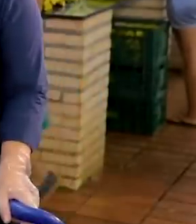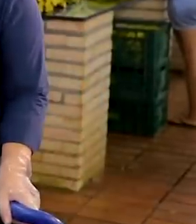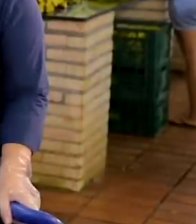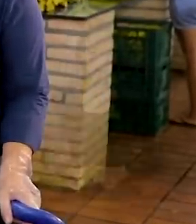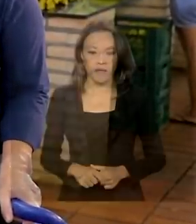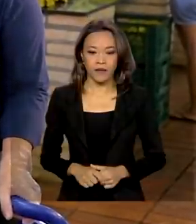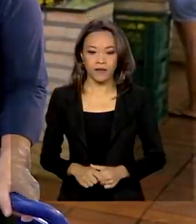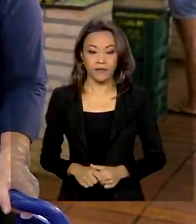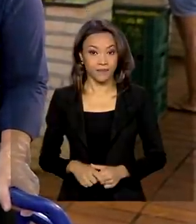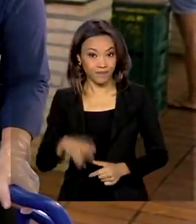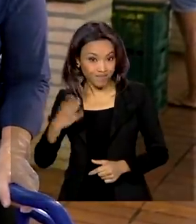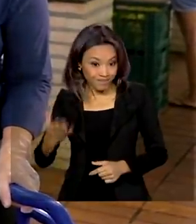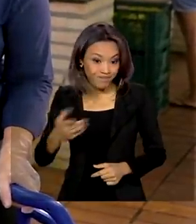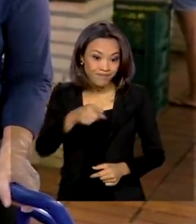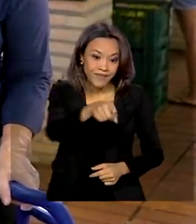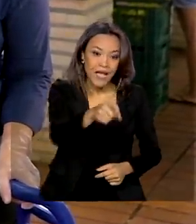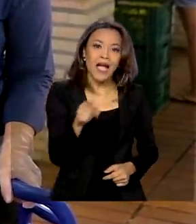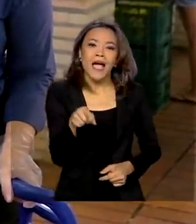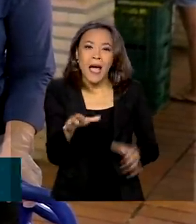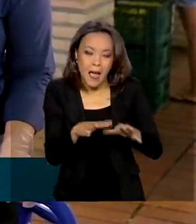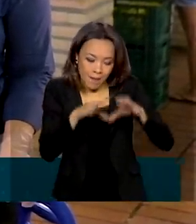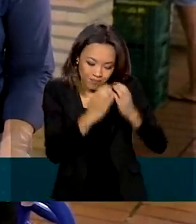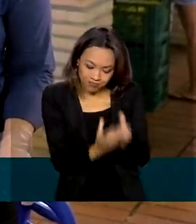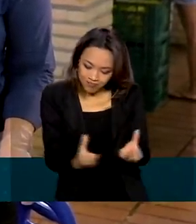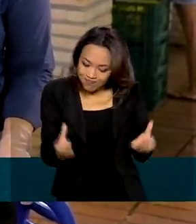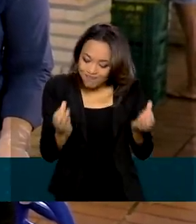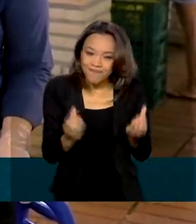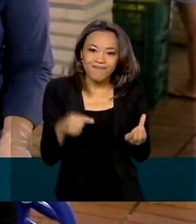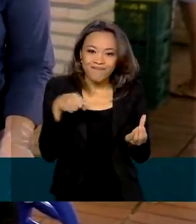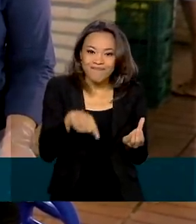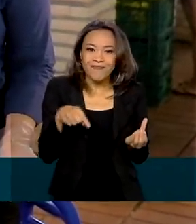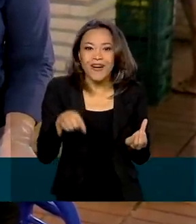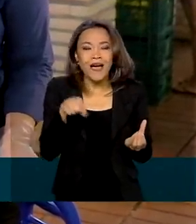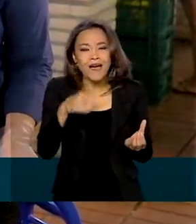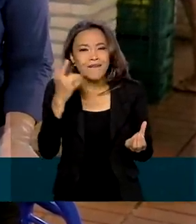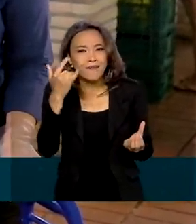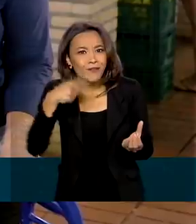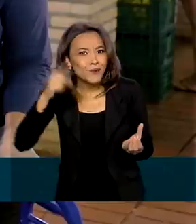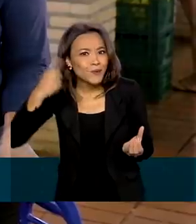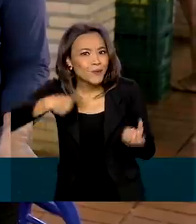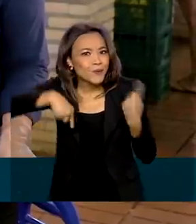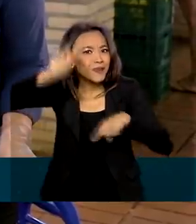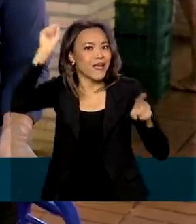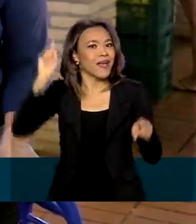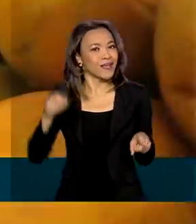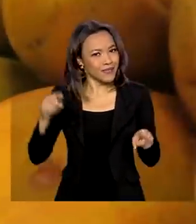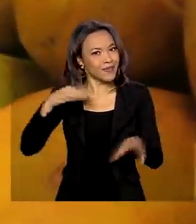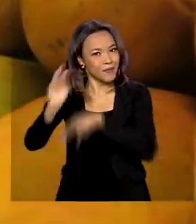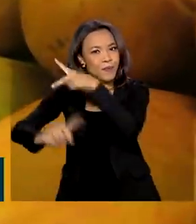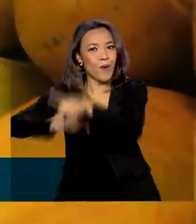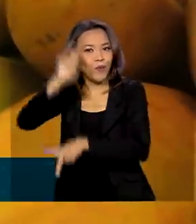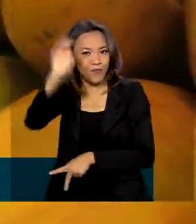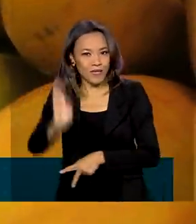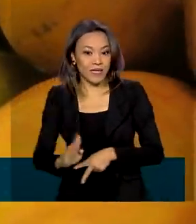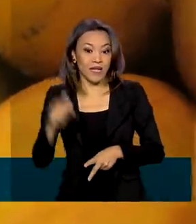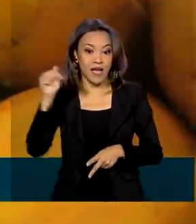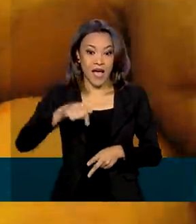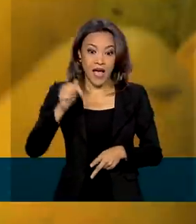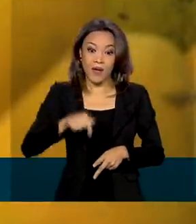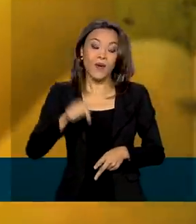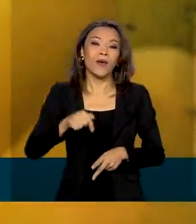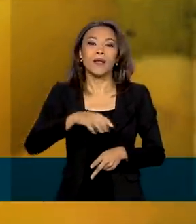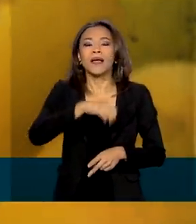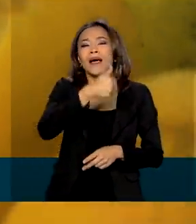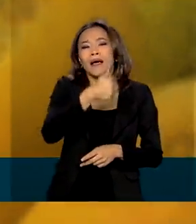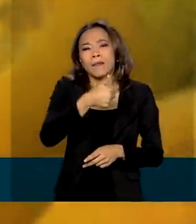O mamão formosa é uma das inúmeras variedades da fruta que faz sucesso entre os brasileiros. Agora, na primeira quinzena